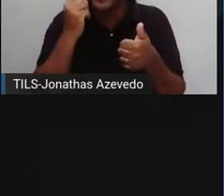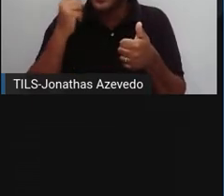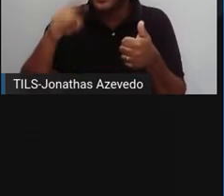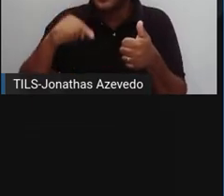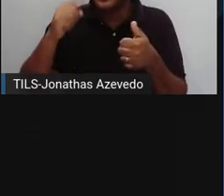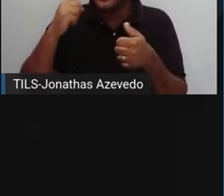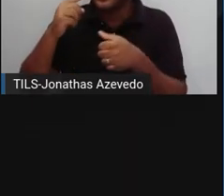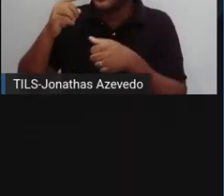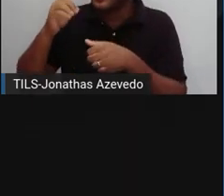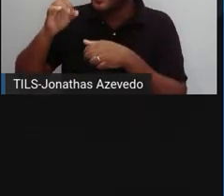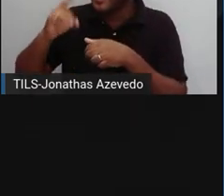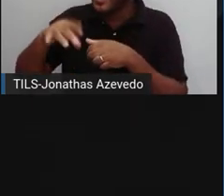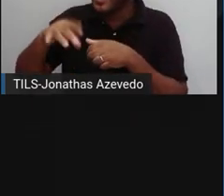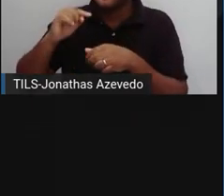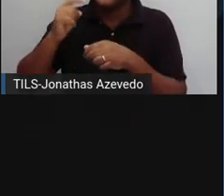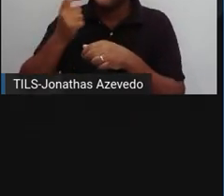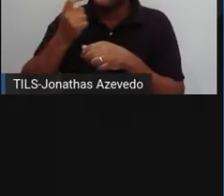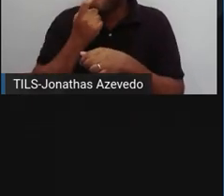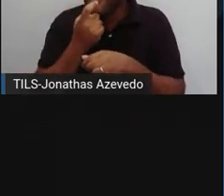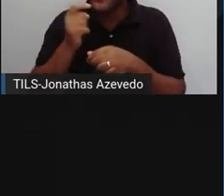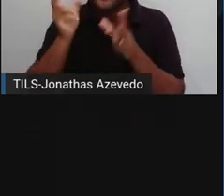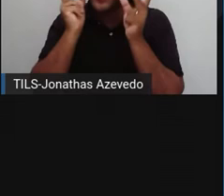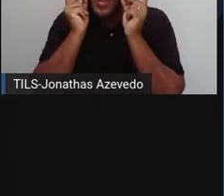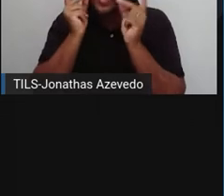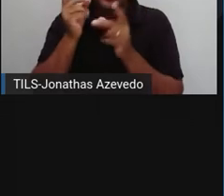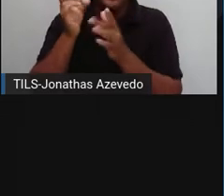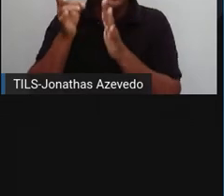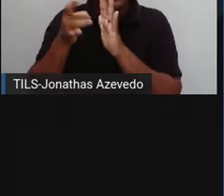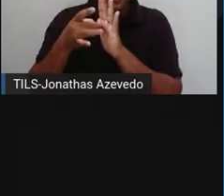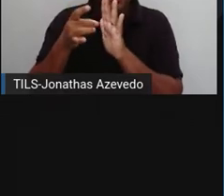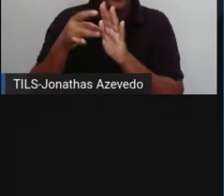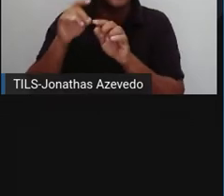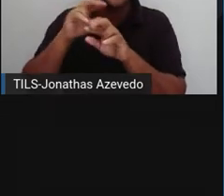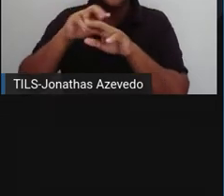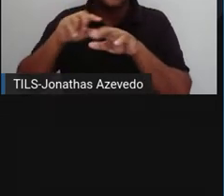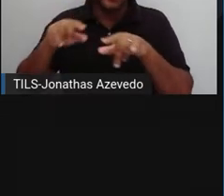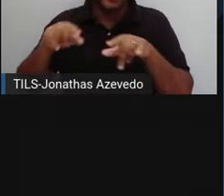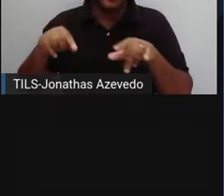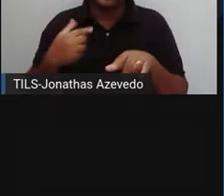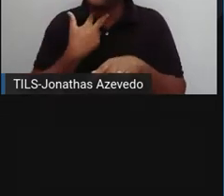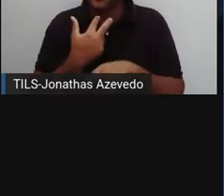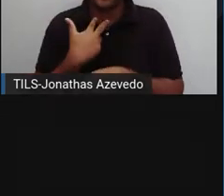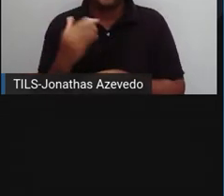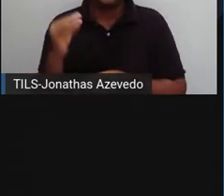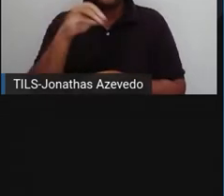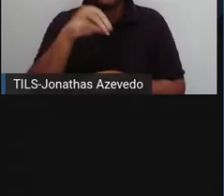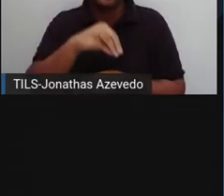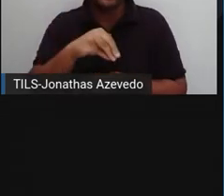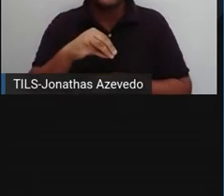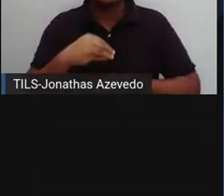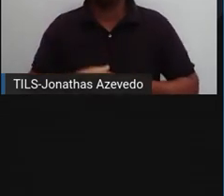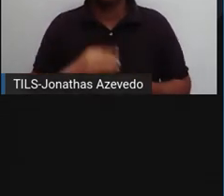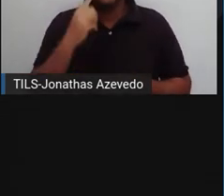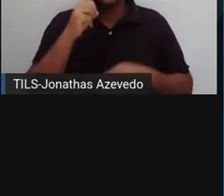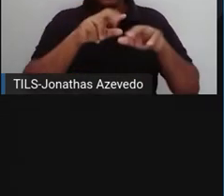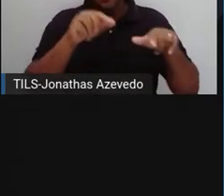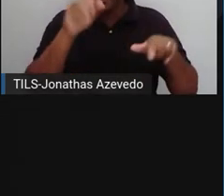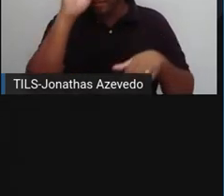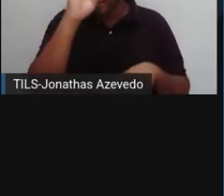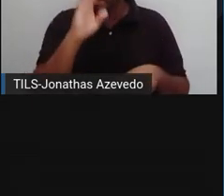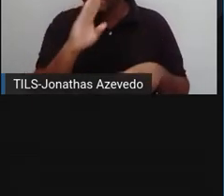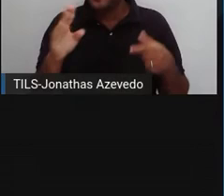restos de carne, ossos, plásticos, vidros e bitucas de cigarro não podem ser colocados na mistura. Se todos os brasileiros